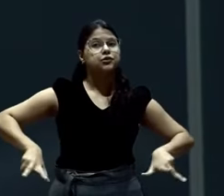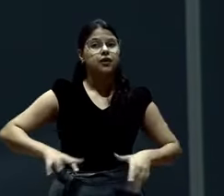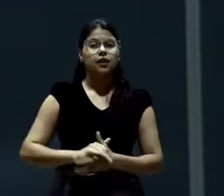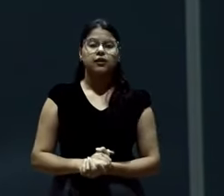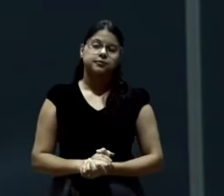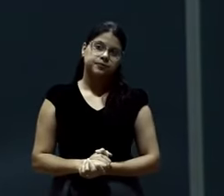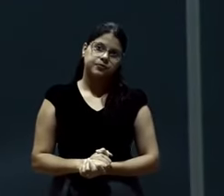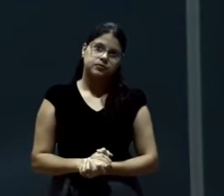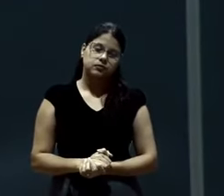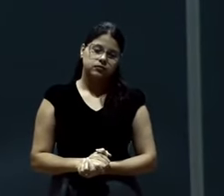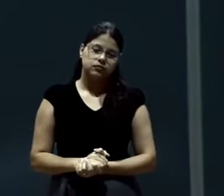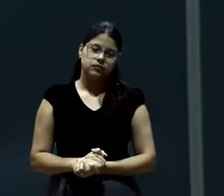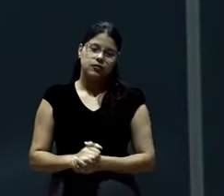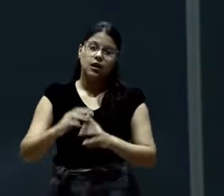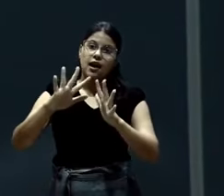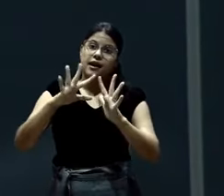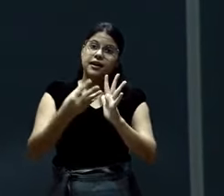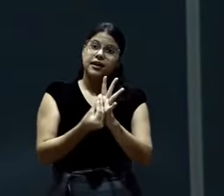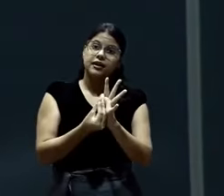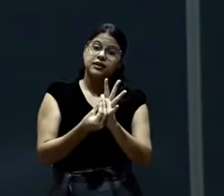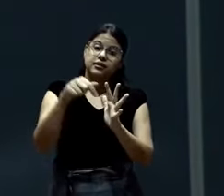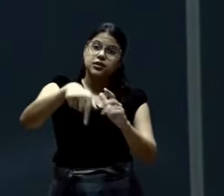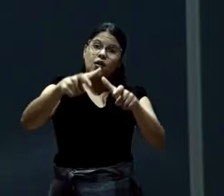Igreja é um lugar de cuidado.